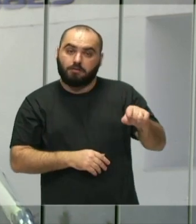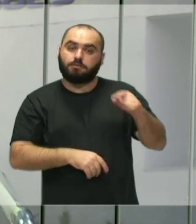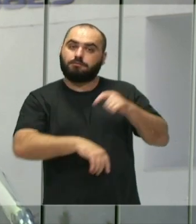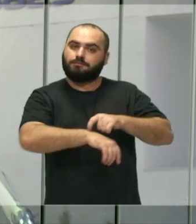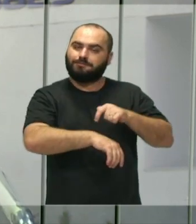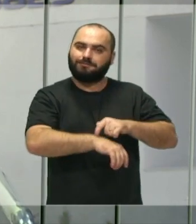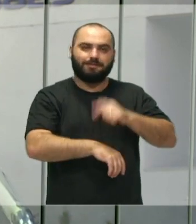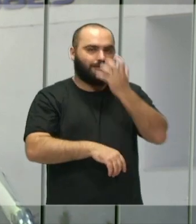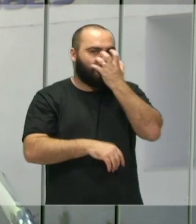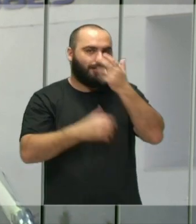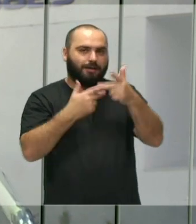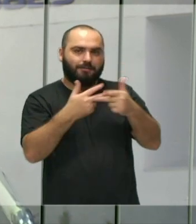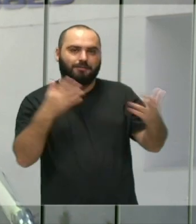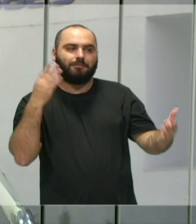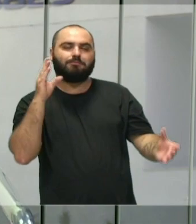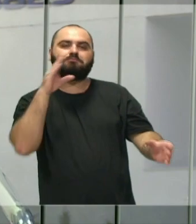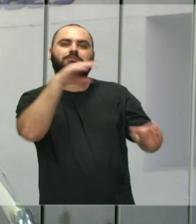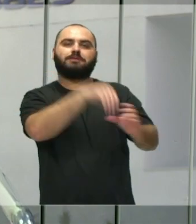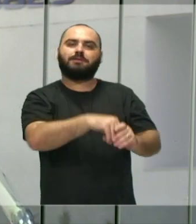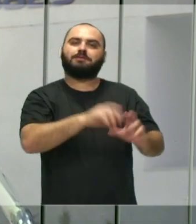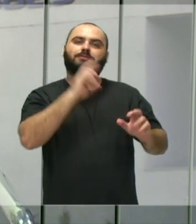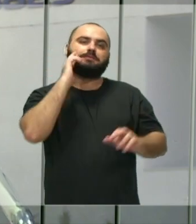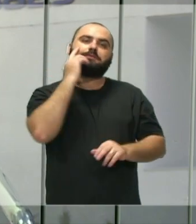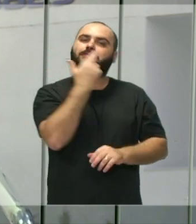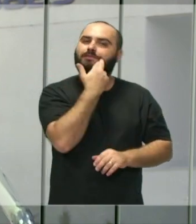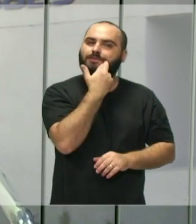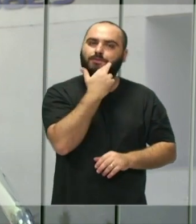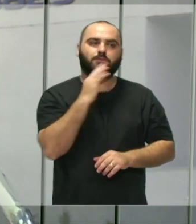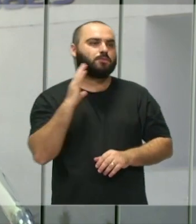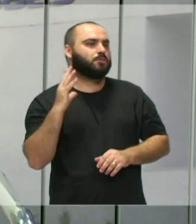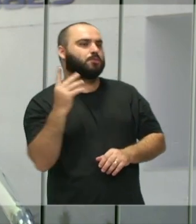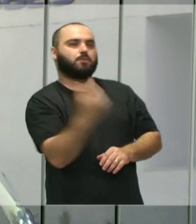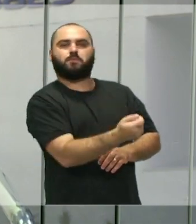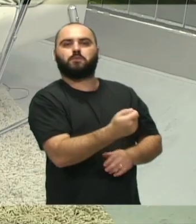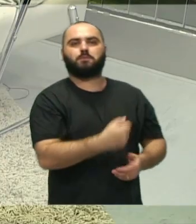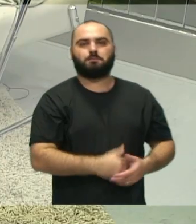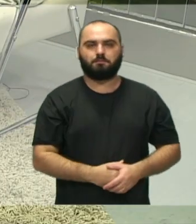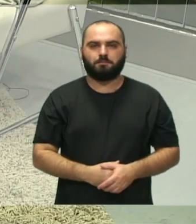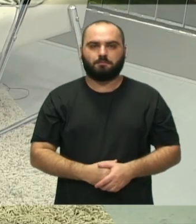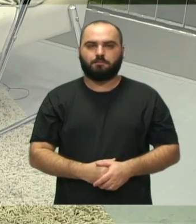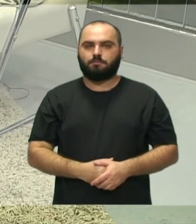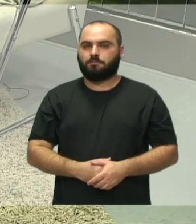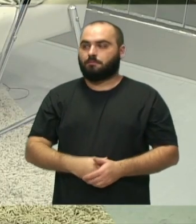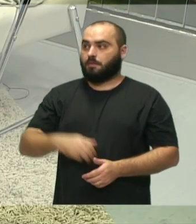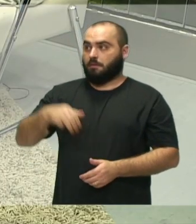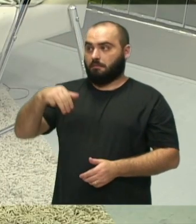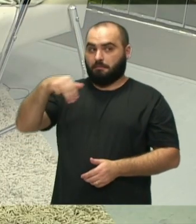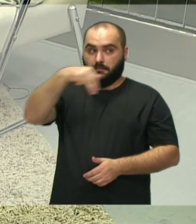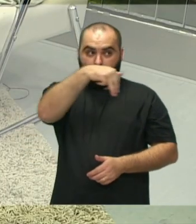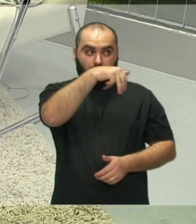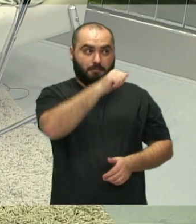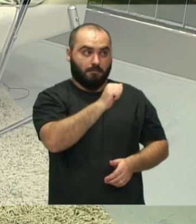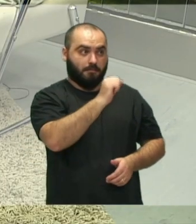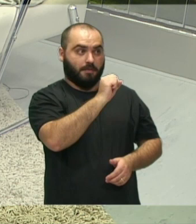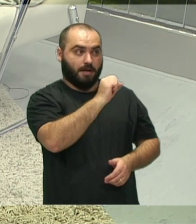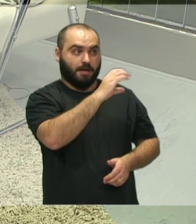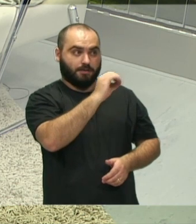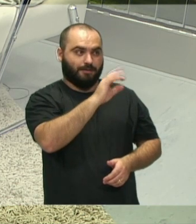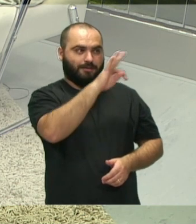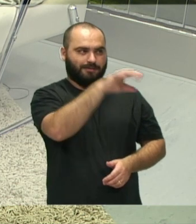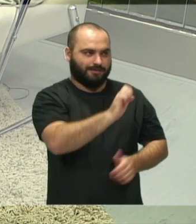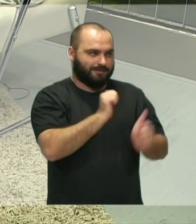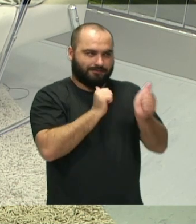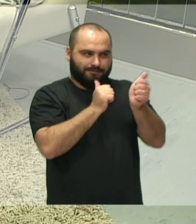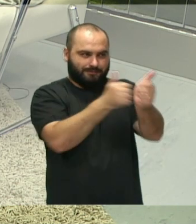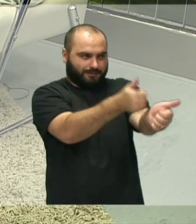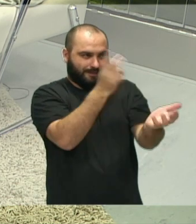dos animais em restaurantes e em lugares públicos, todos, sem restrição. Os mascotes, mas companhia de todas as horas, né?